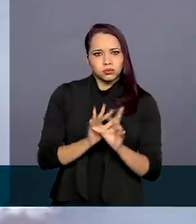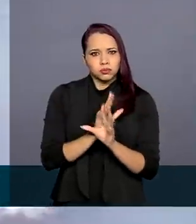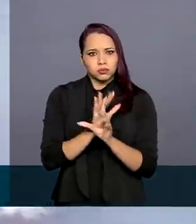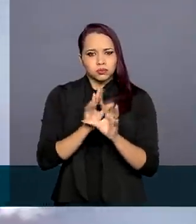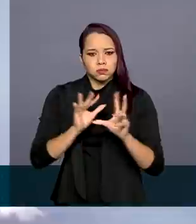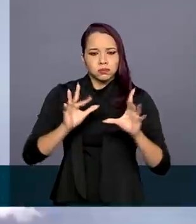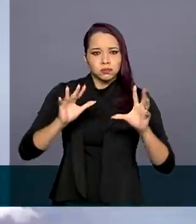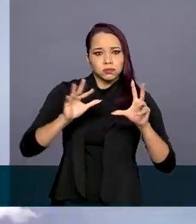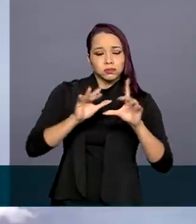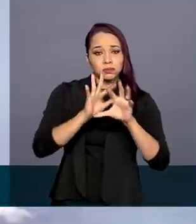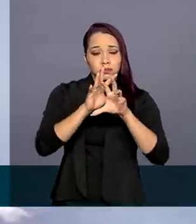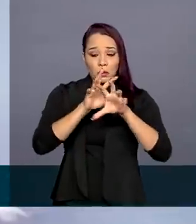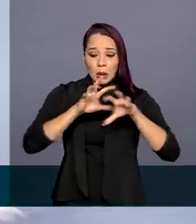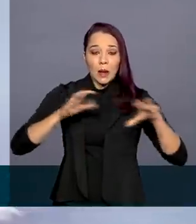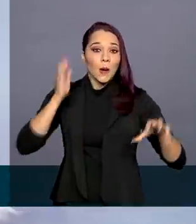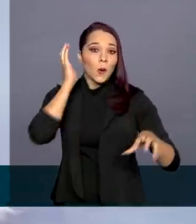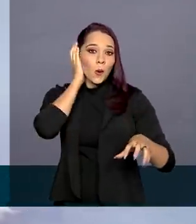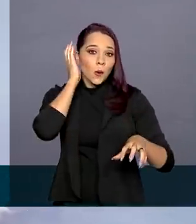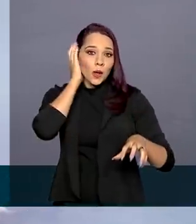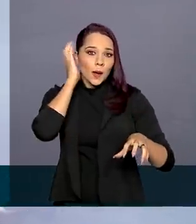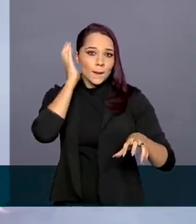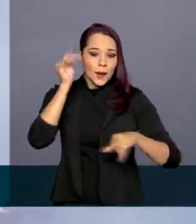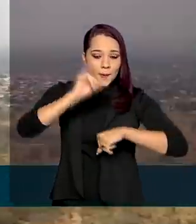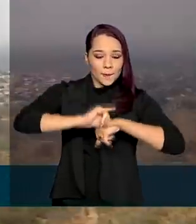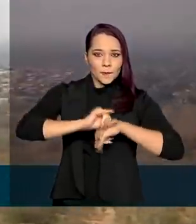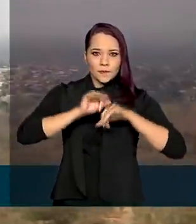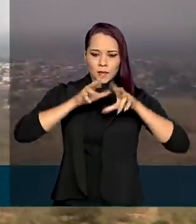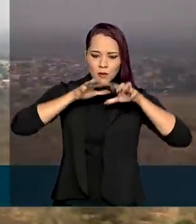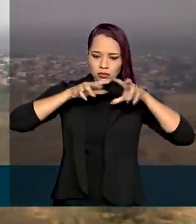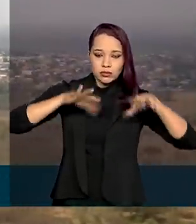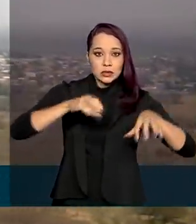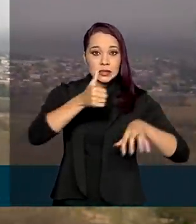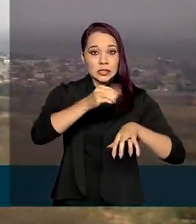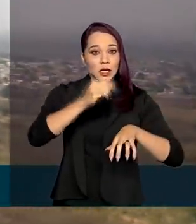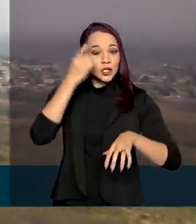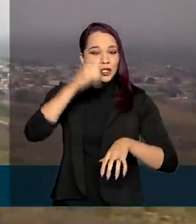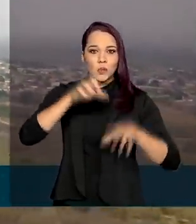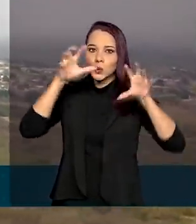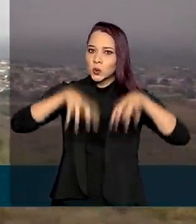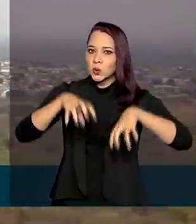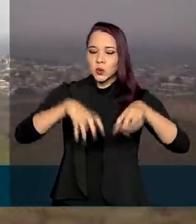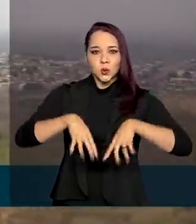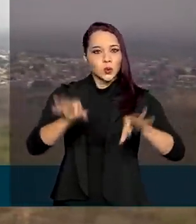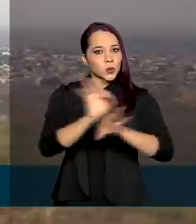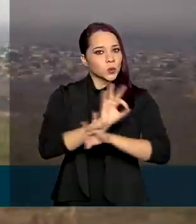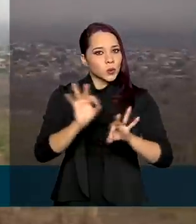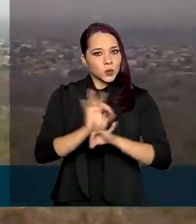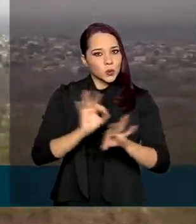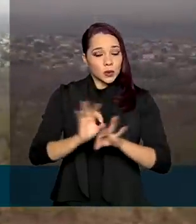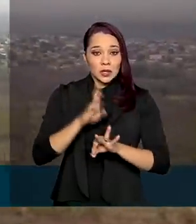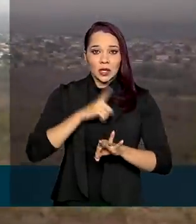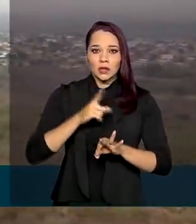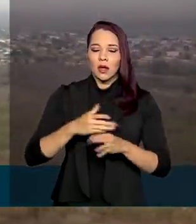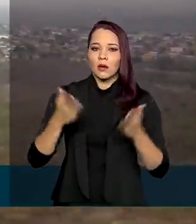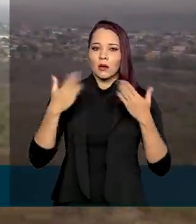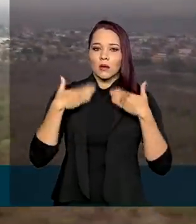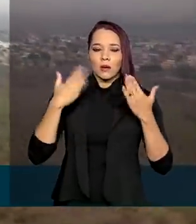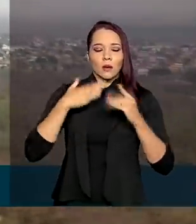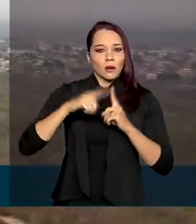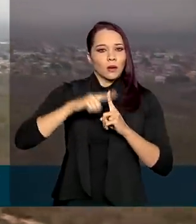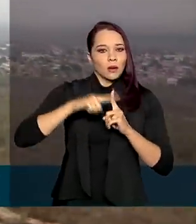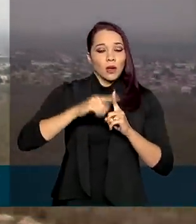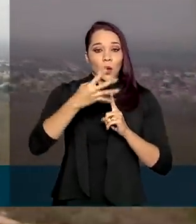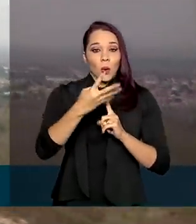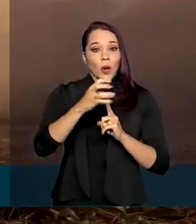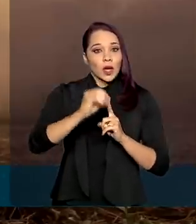encobriu a capital Cuiabá, que está há mais de 100 dias sem chuvas e tem registrado temperaturas acima dos